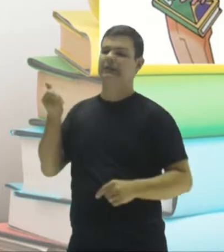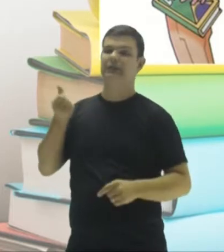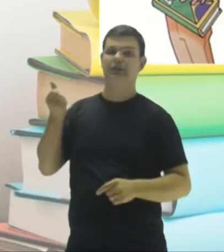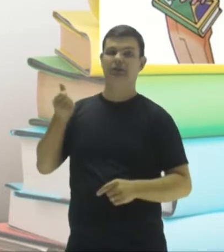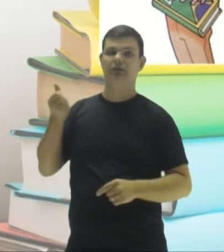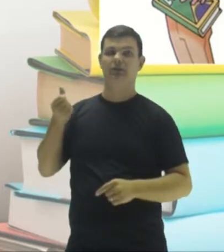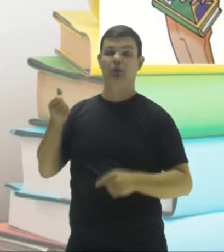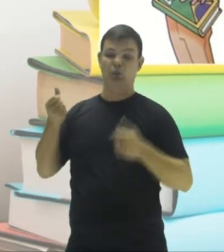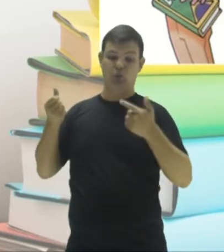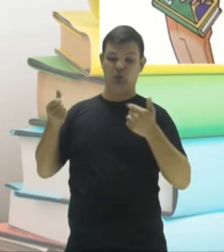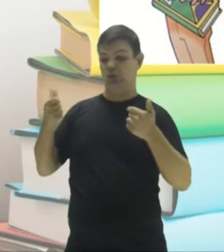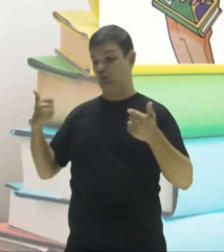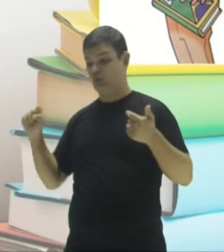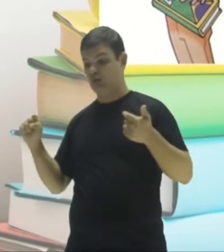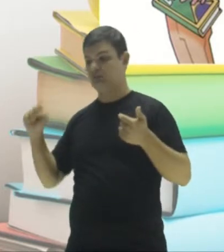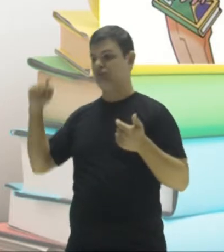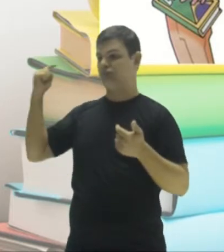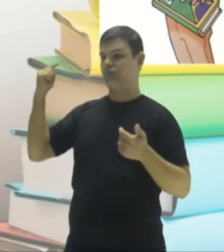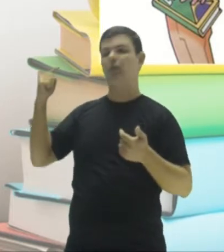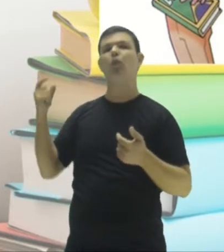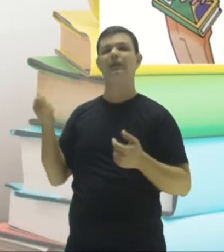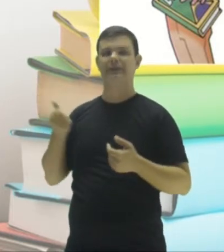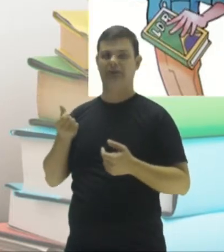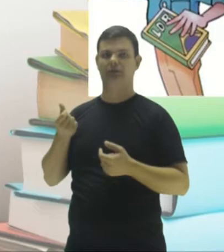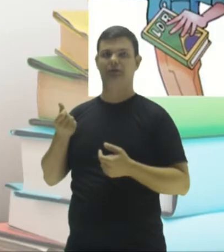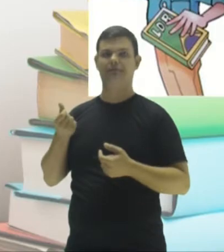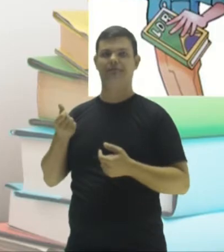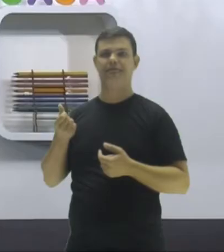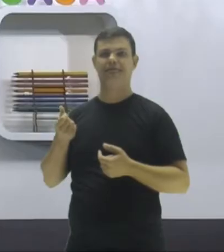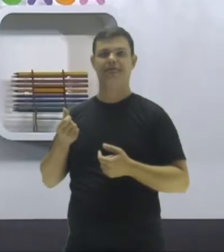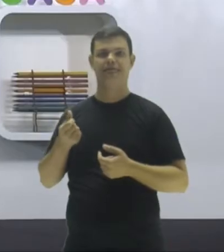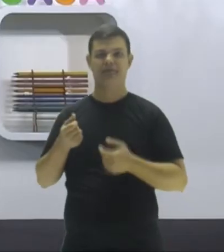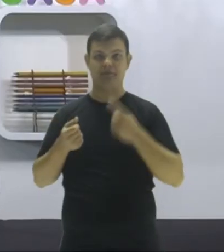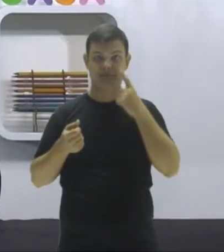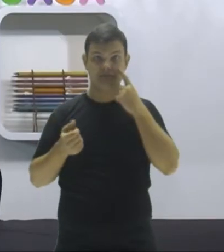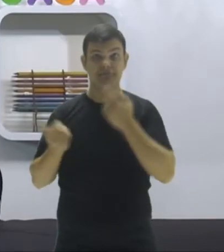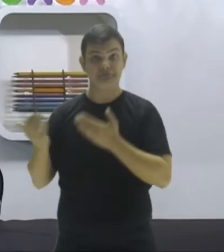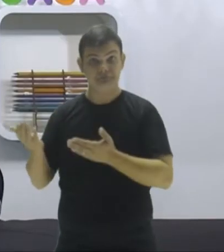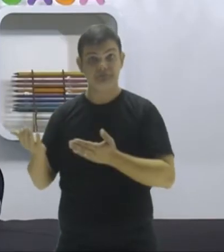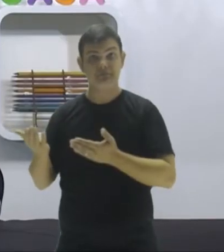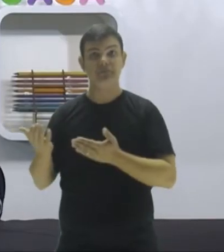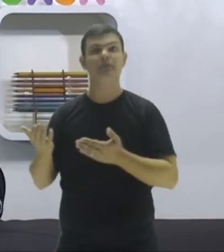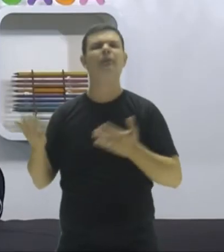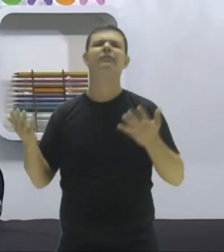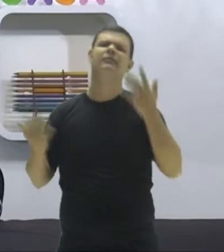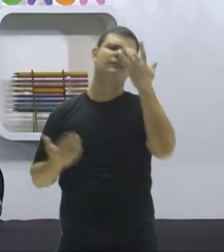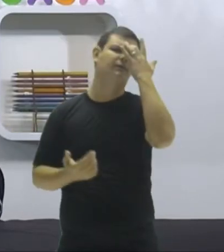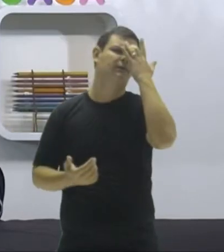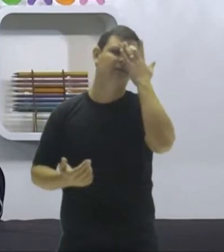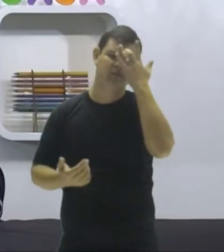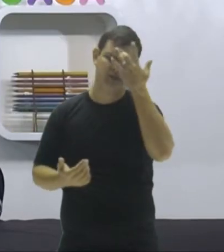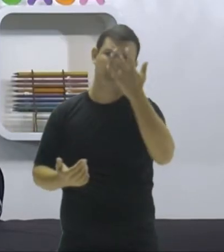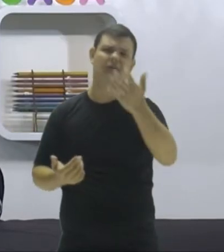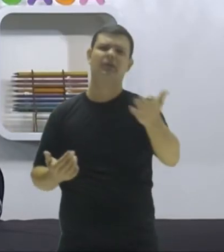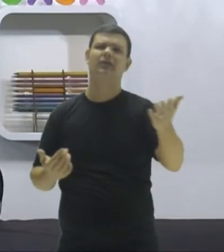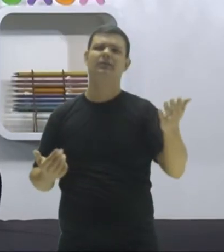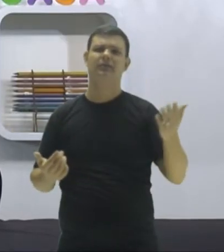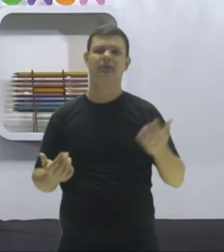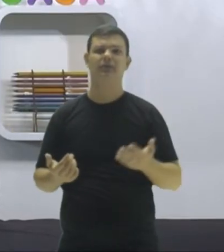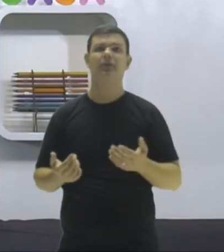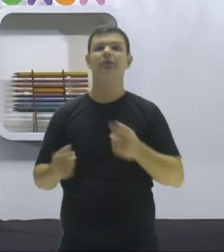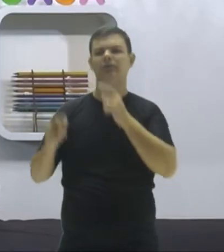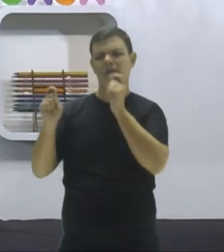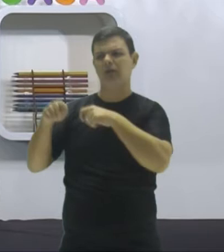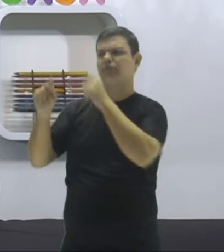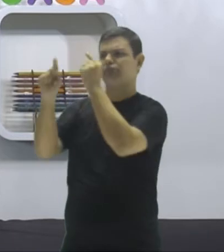e dezoito é seis. Para cá, pessoal, como vocês viram, é muito fácil, né, galera? É muito fácil nós